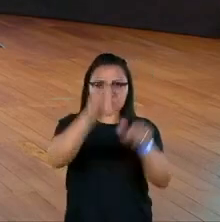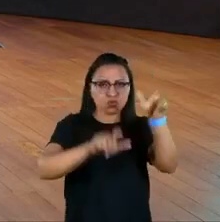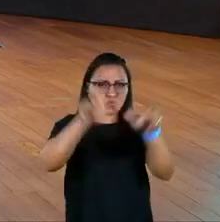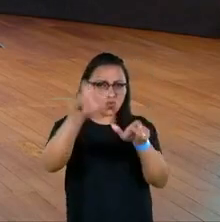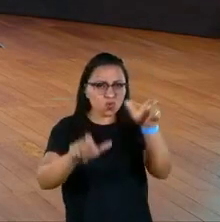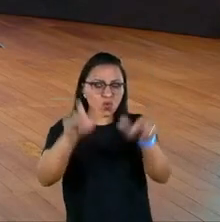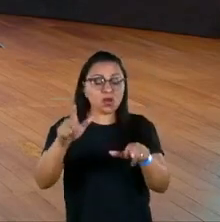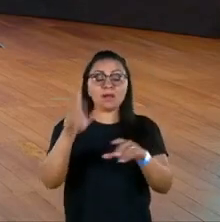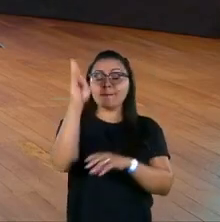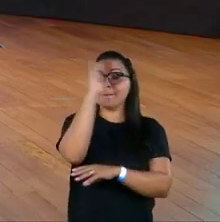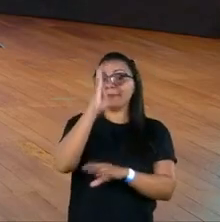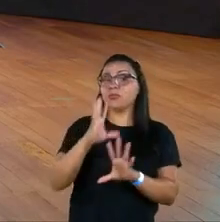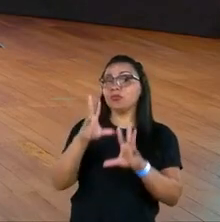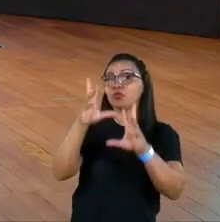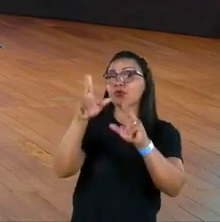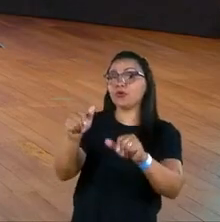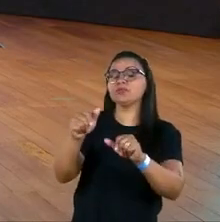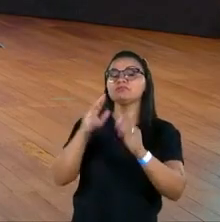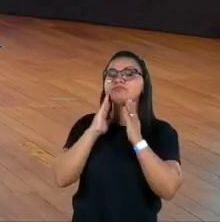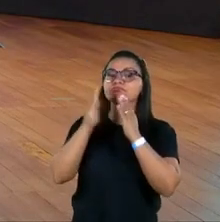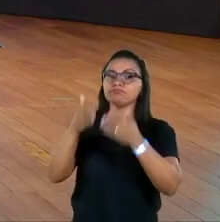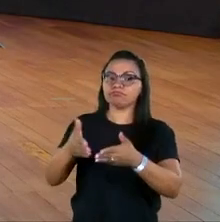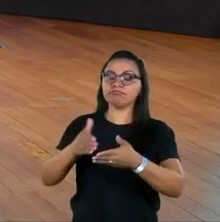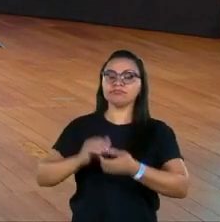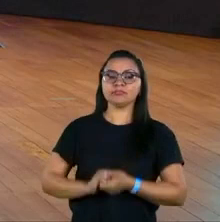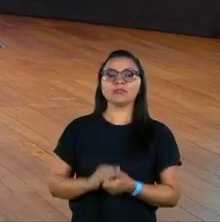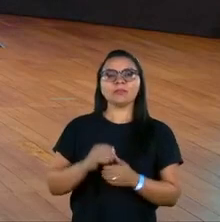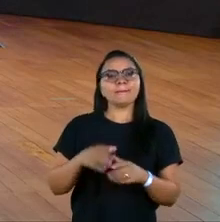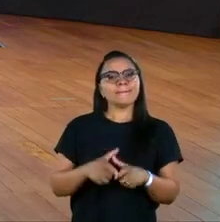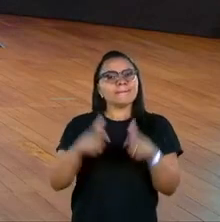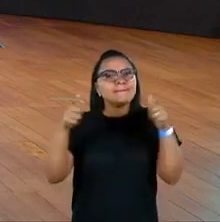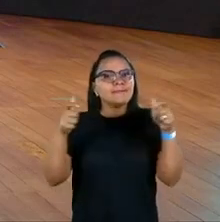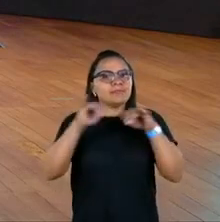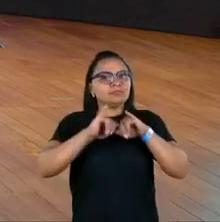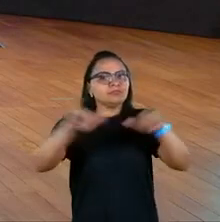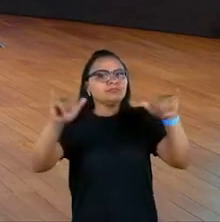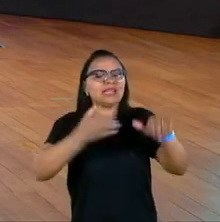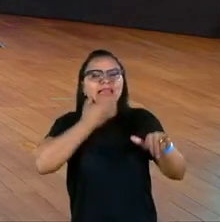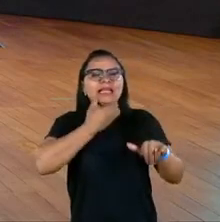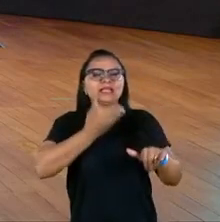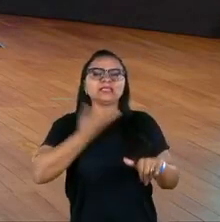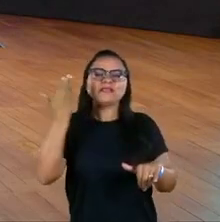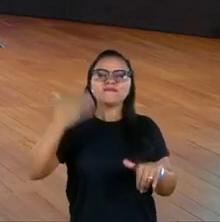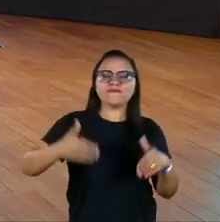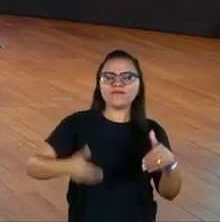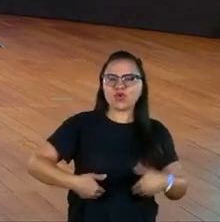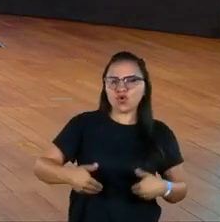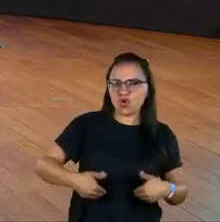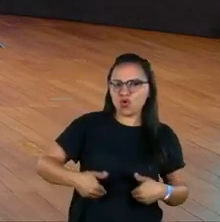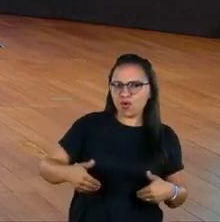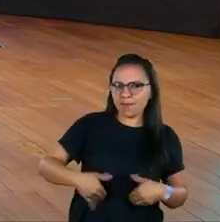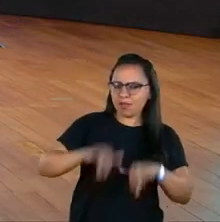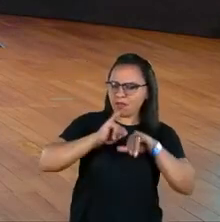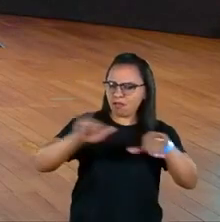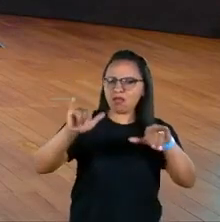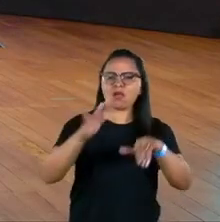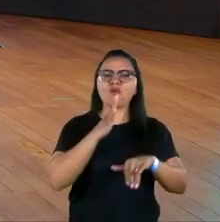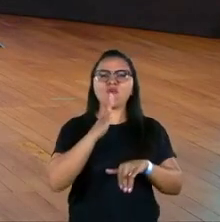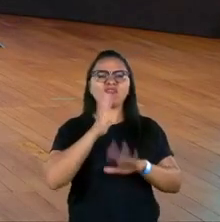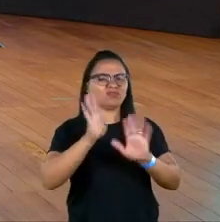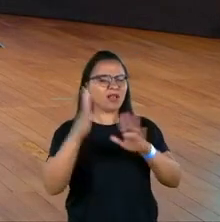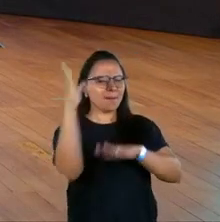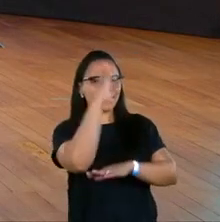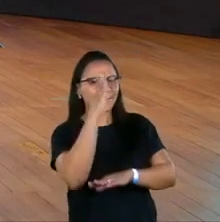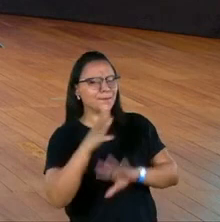lideranças do Brasil todo nesse sentido. A nossa maior campanha chama Natal Sem Fome, que é uma campanha que acho que é super conhecida por todo